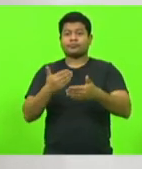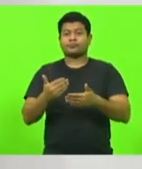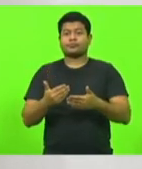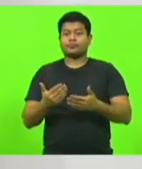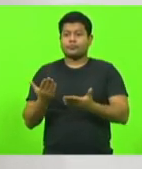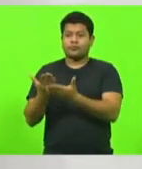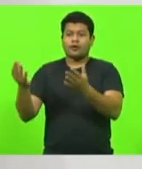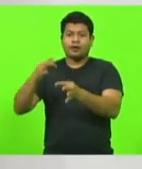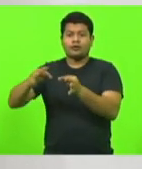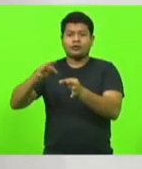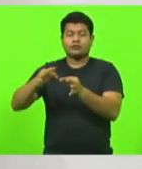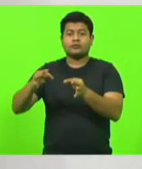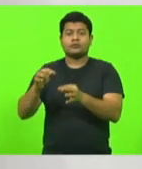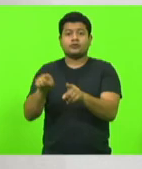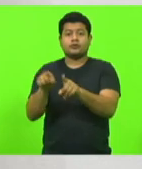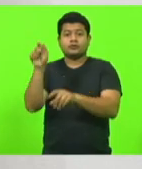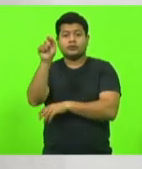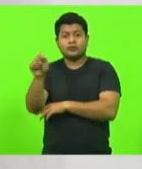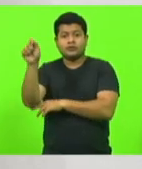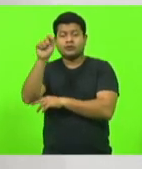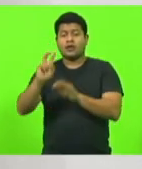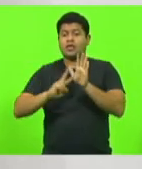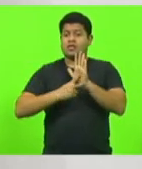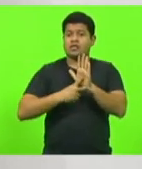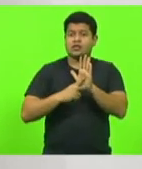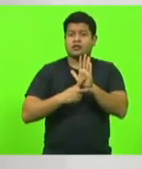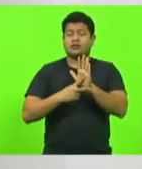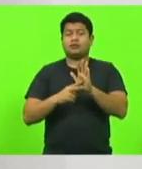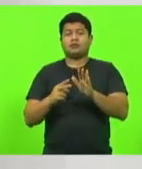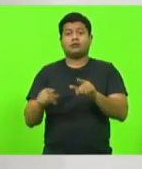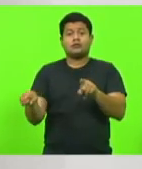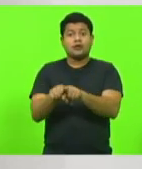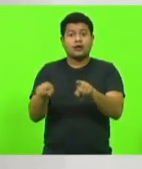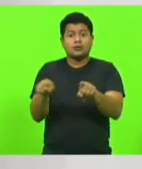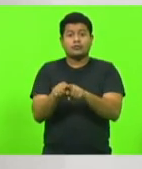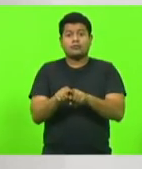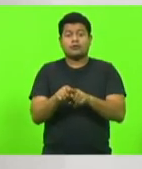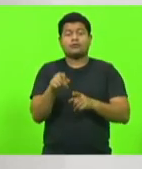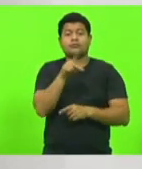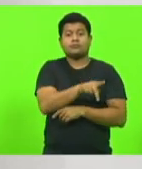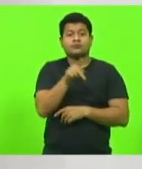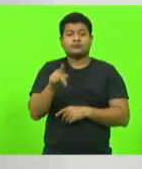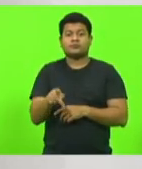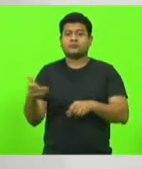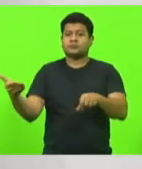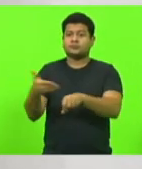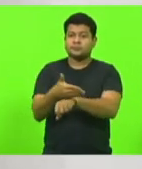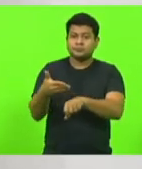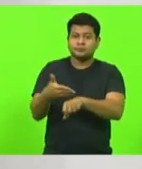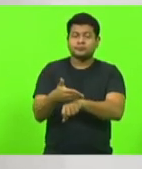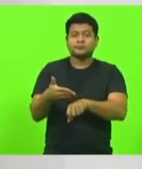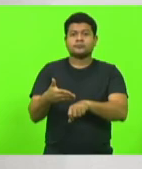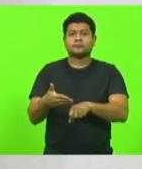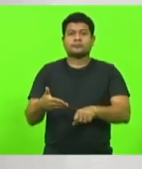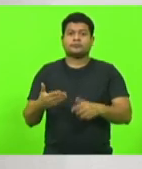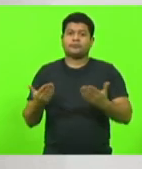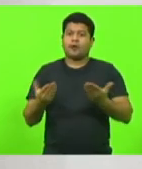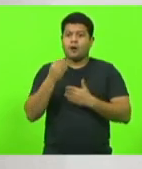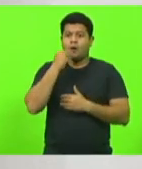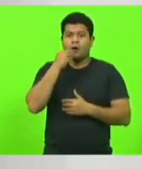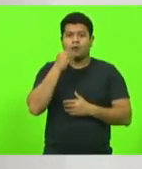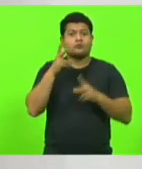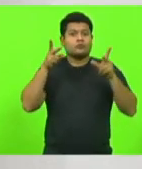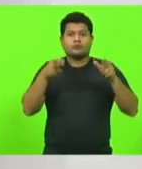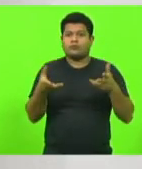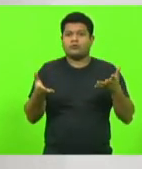instituições, associações, sindicatos e os próprios professores estão participando, nada mais justo de que os militares, que as